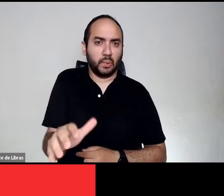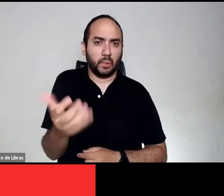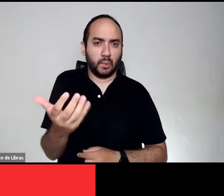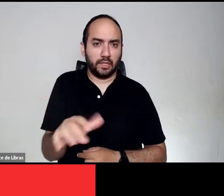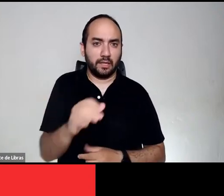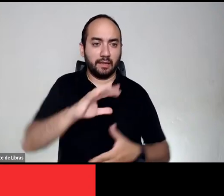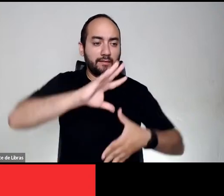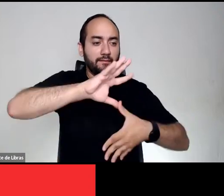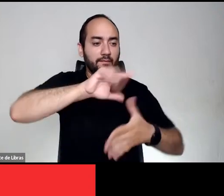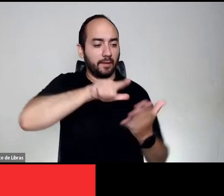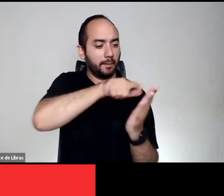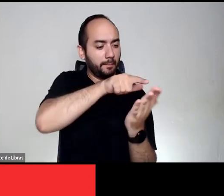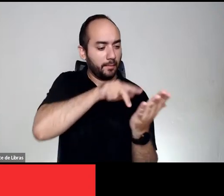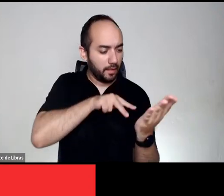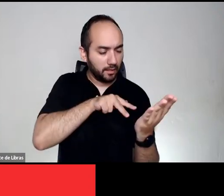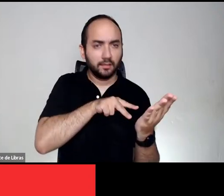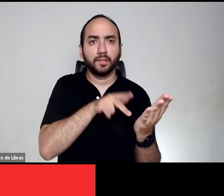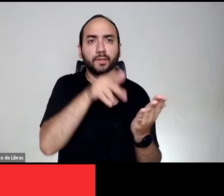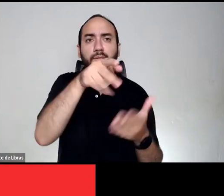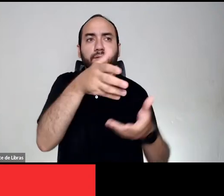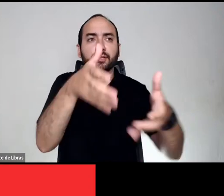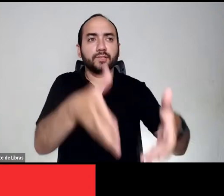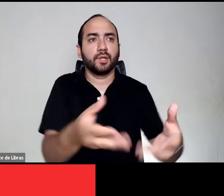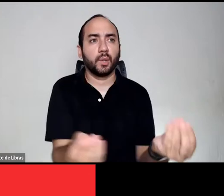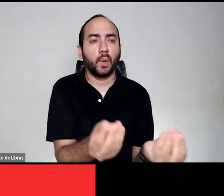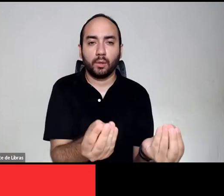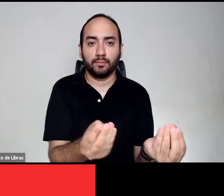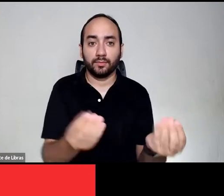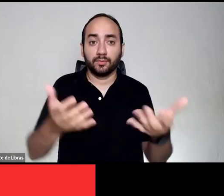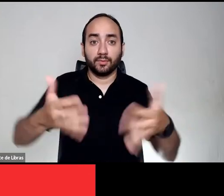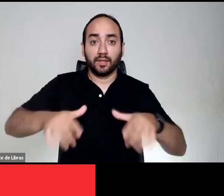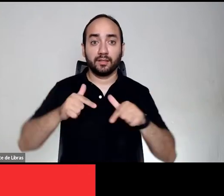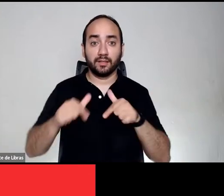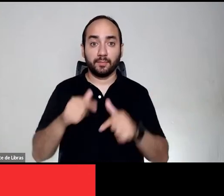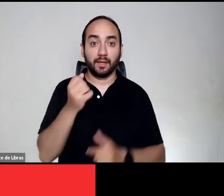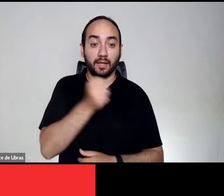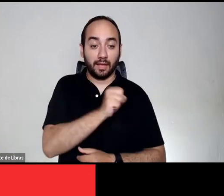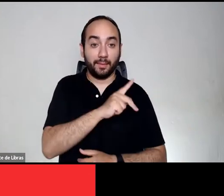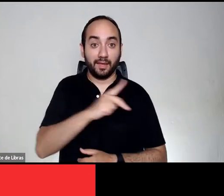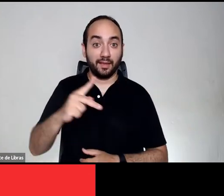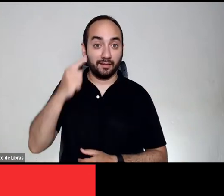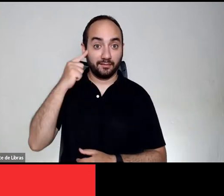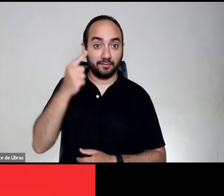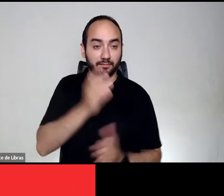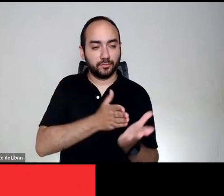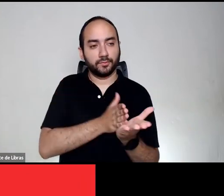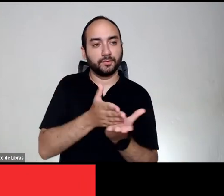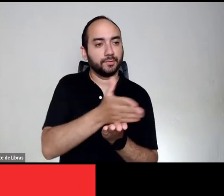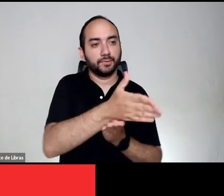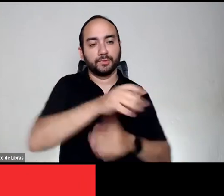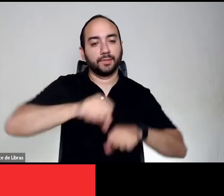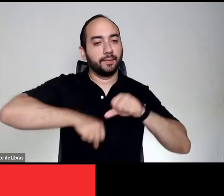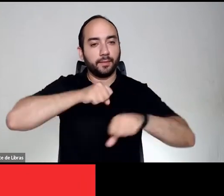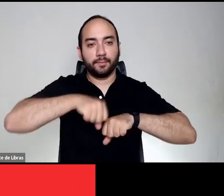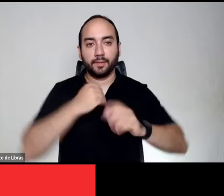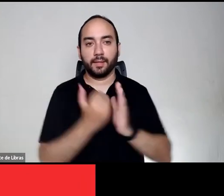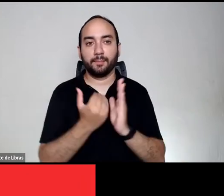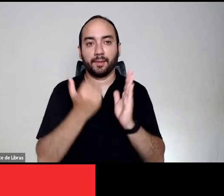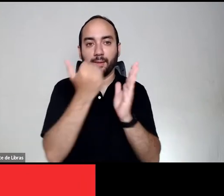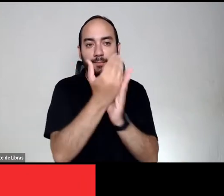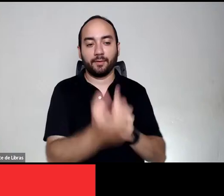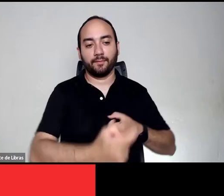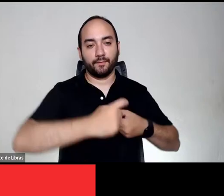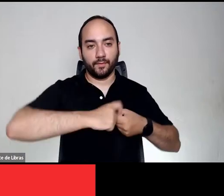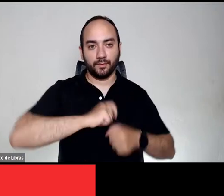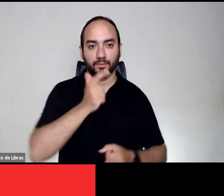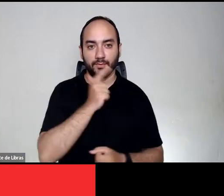mapa de papel para chegar num parque. que bom que o aplicativo nos leva até o parque e podemos andar de bicicleta por mais tempo antes de voltar para